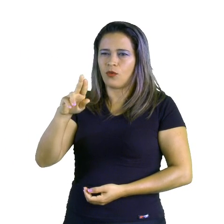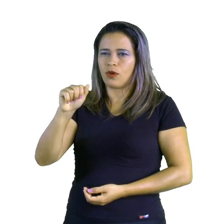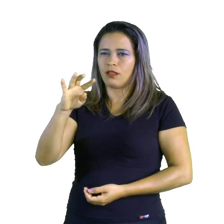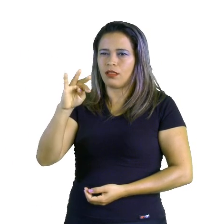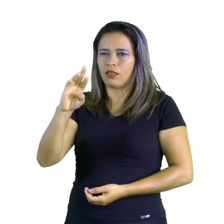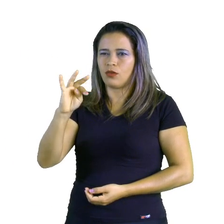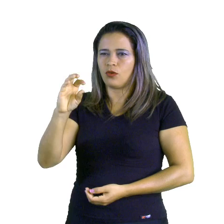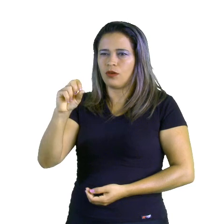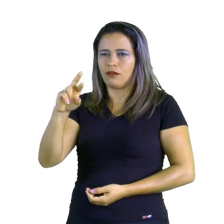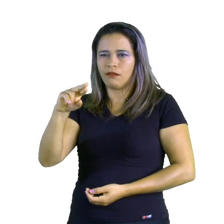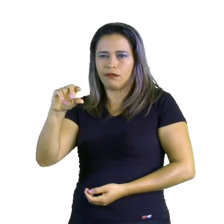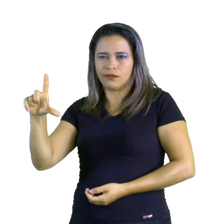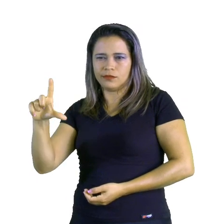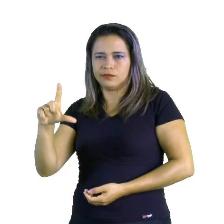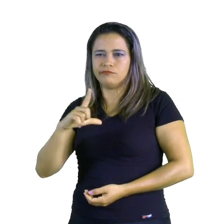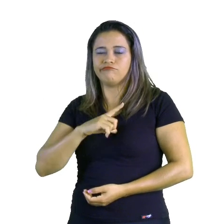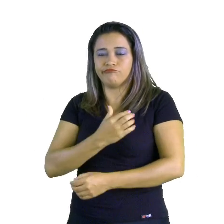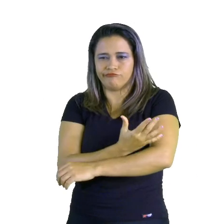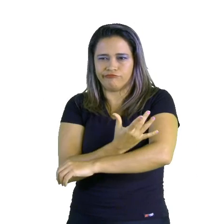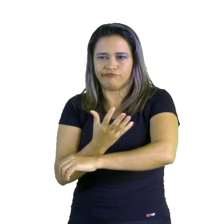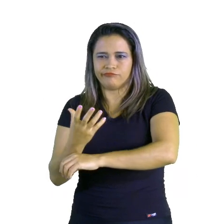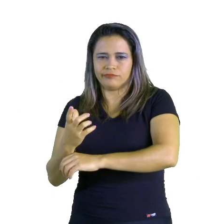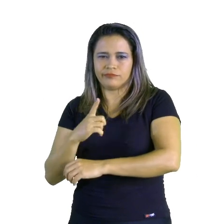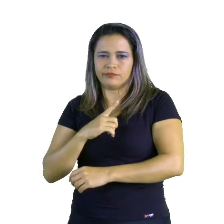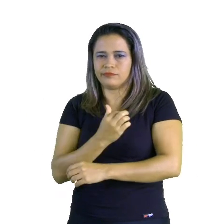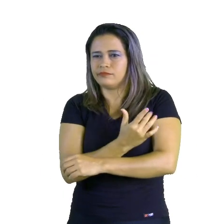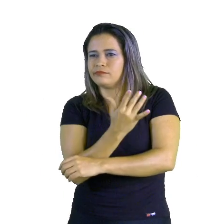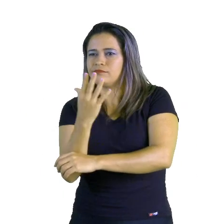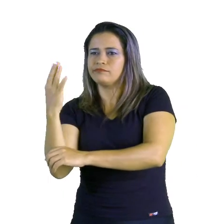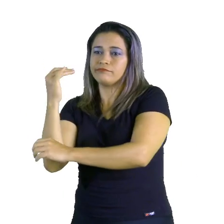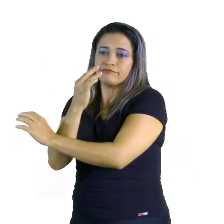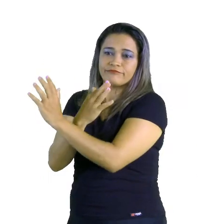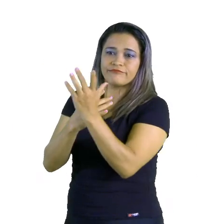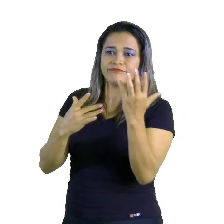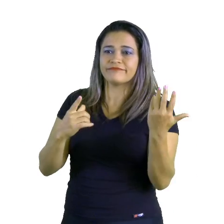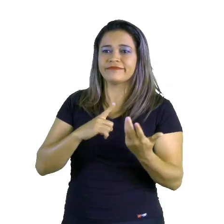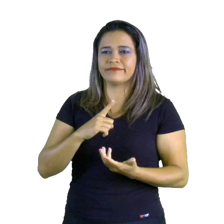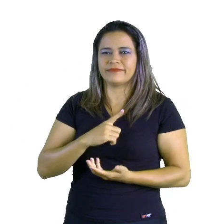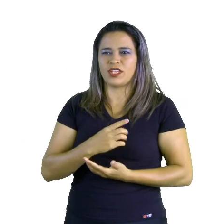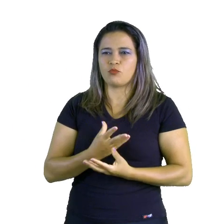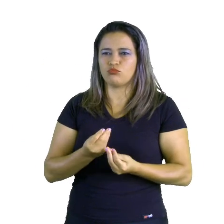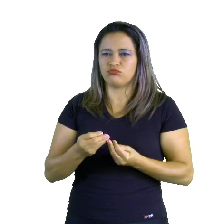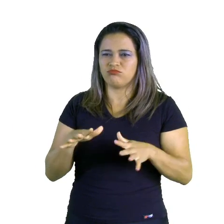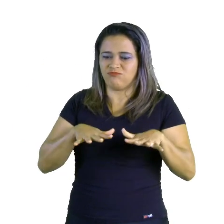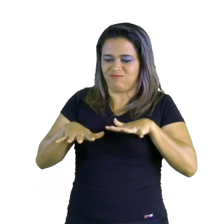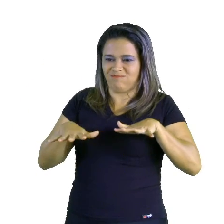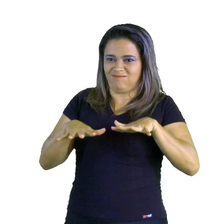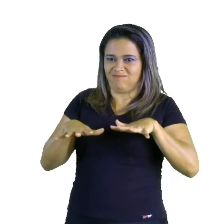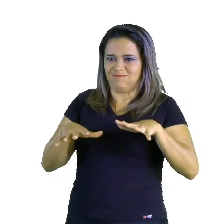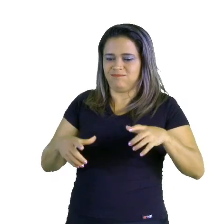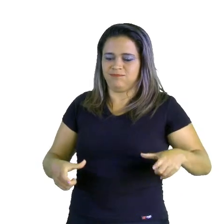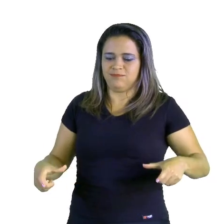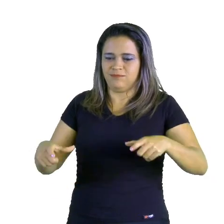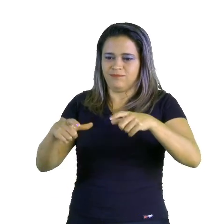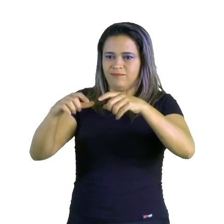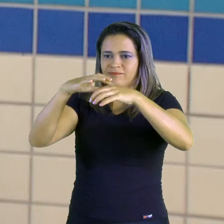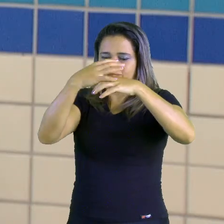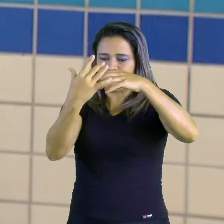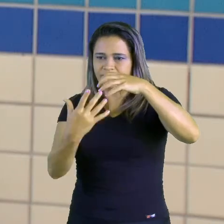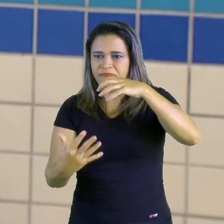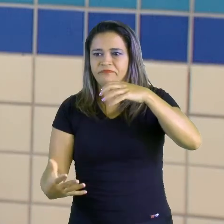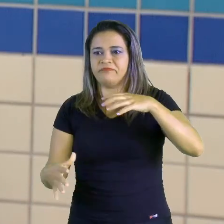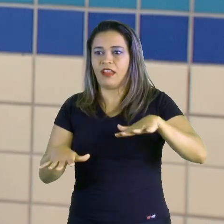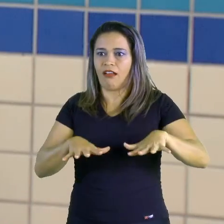de florestas. E no sudoeste também existe uma grande ocorrência de abalos sísmicos, vulcões e terremotos.